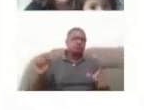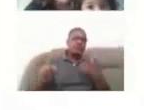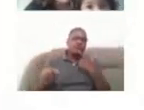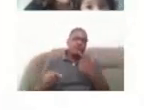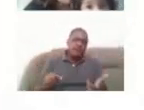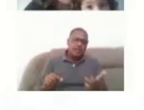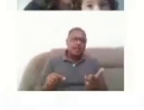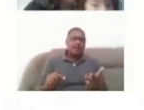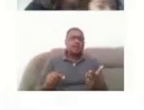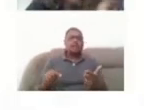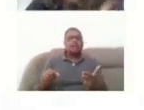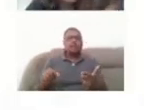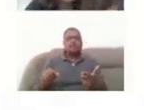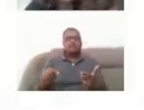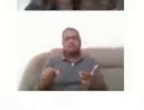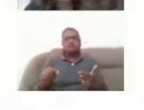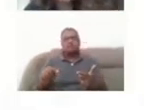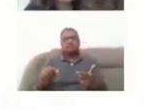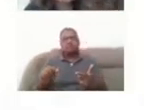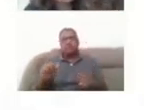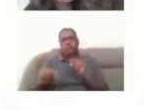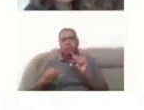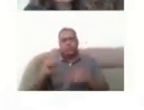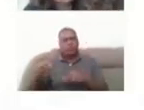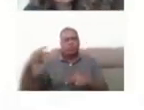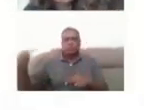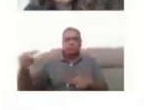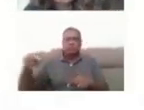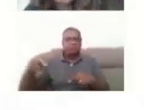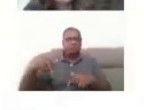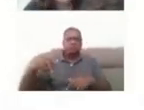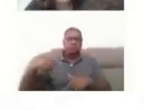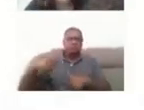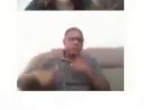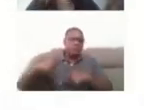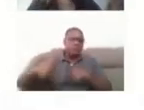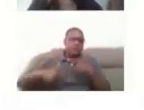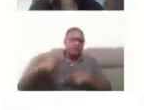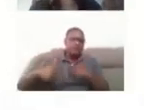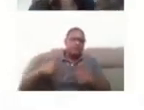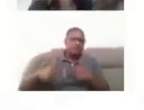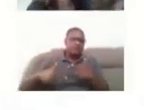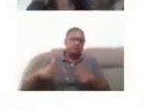né, devolver e demonstrar a sua potencialidade. Eu acho que é um pouco por aí.